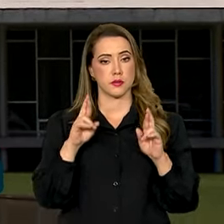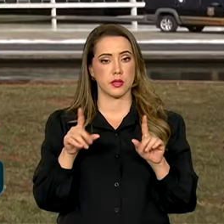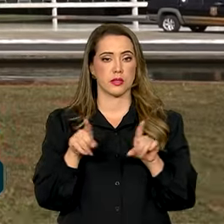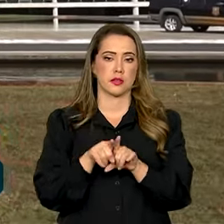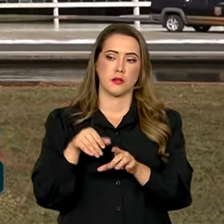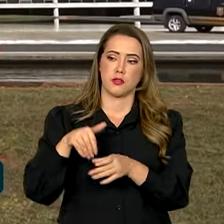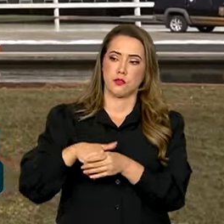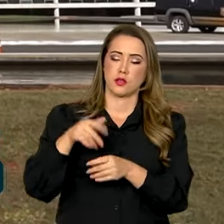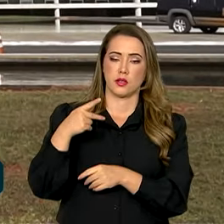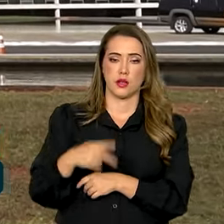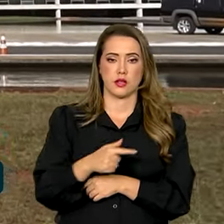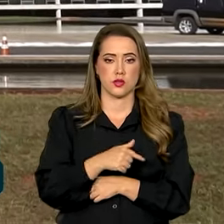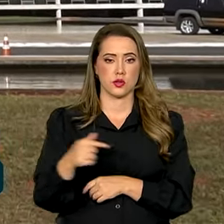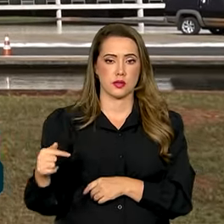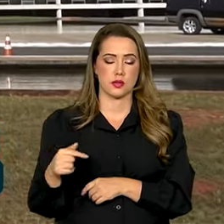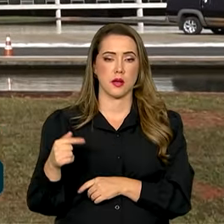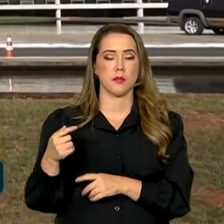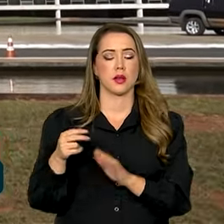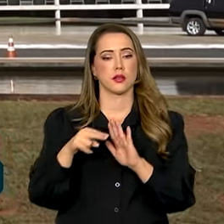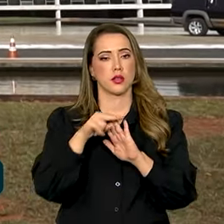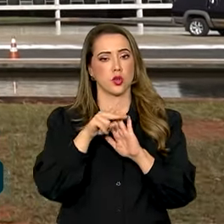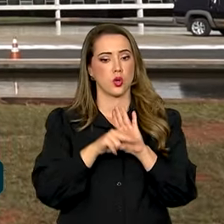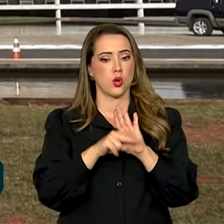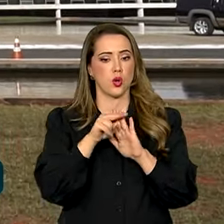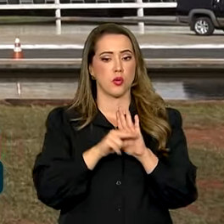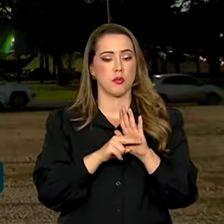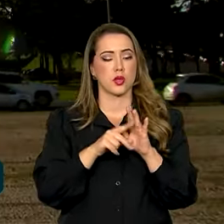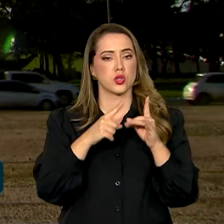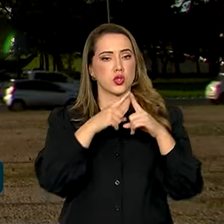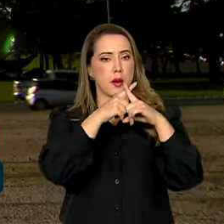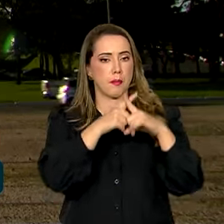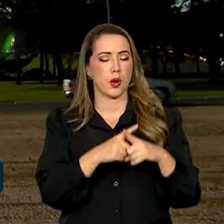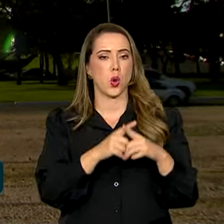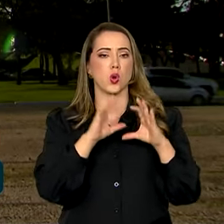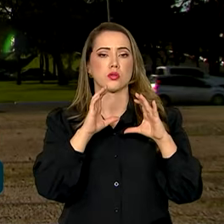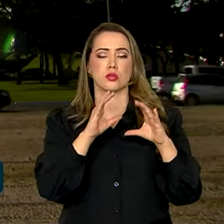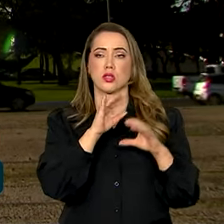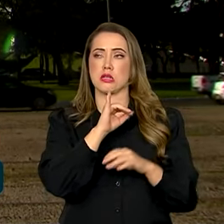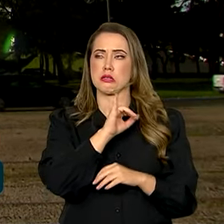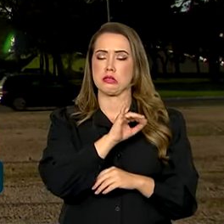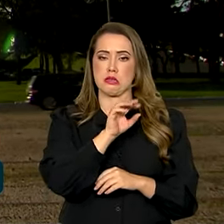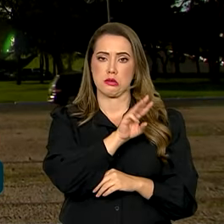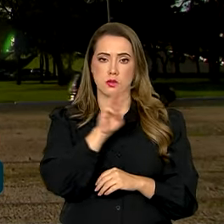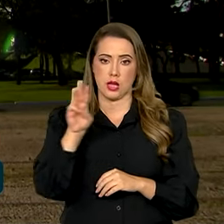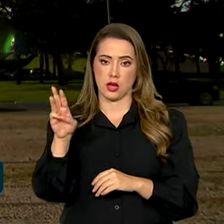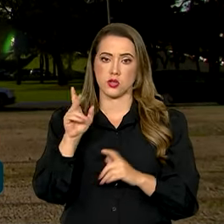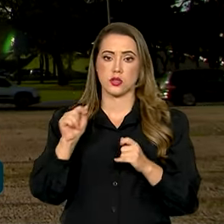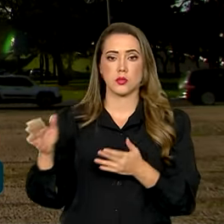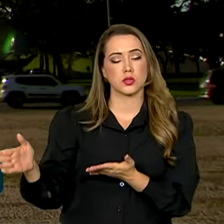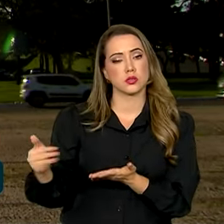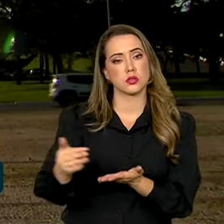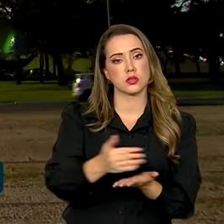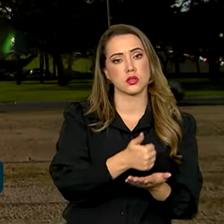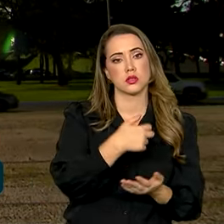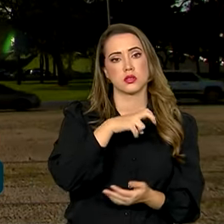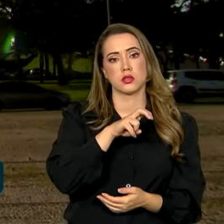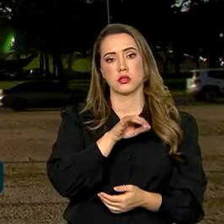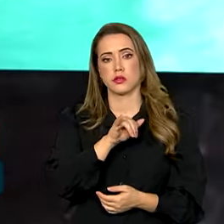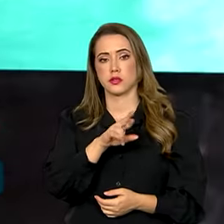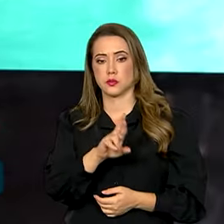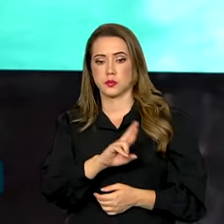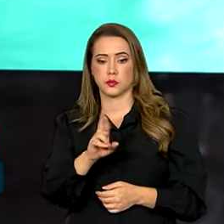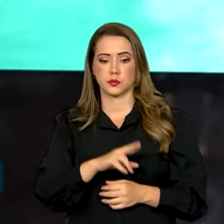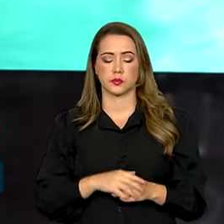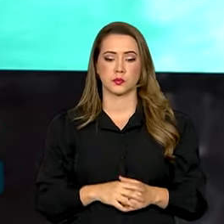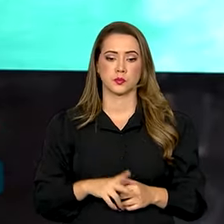semana a regulamentação de apostas eletrônicas, que pode arrecadar 15 bilhões de reais.